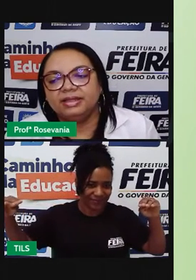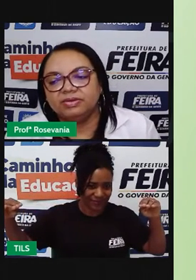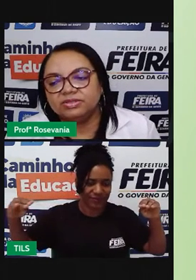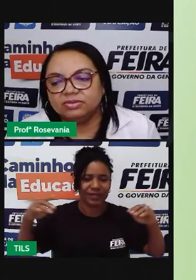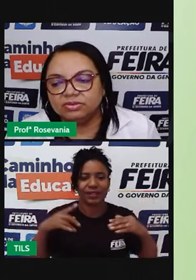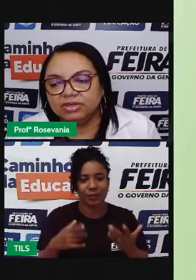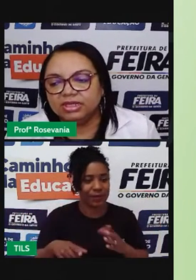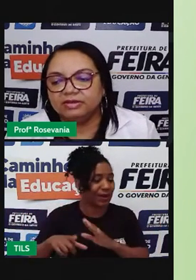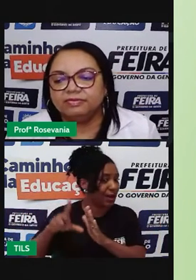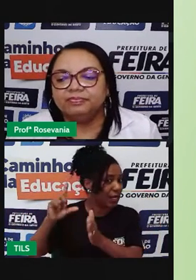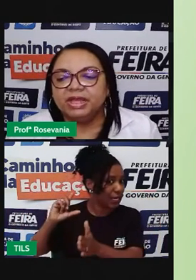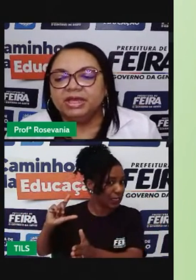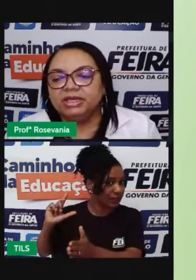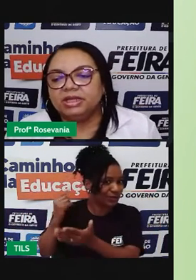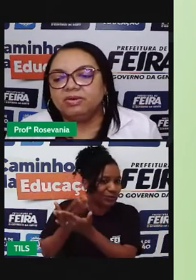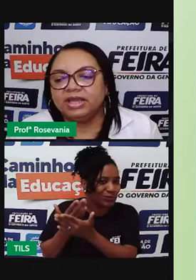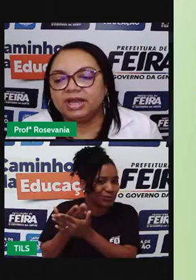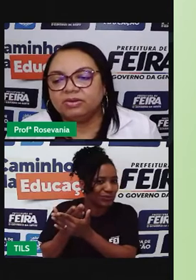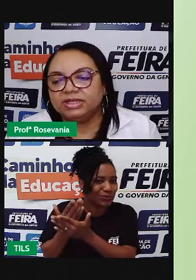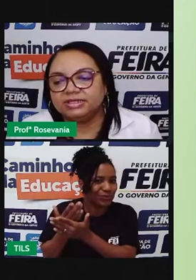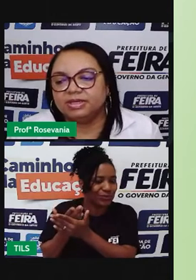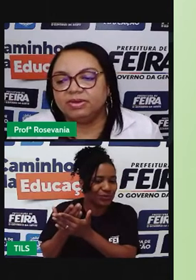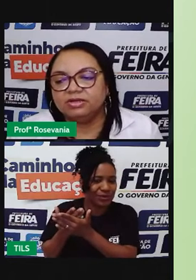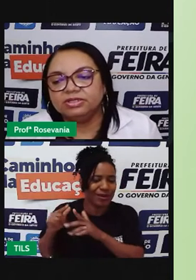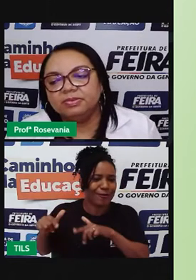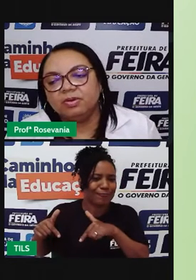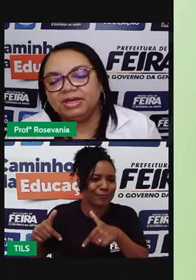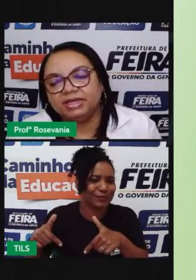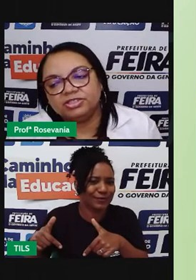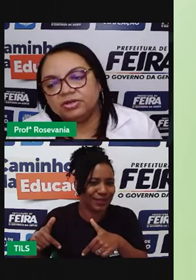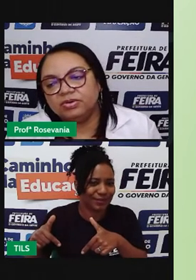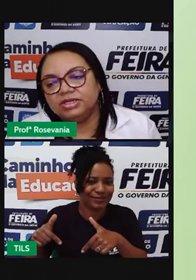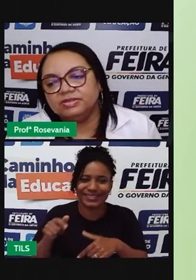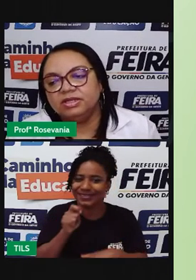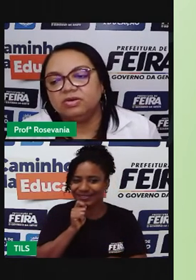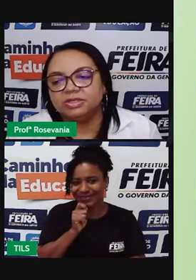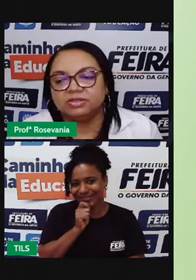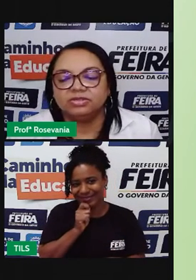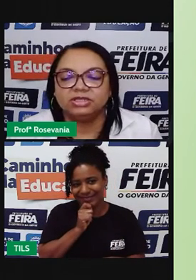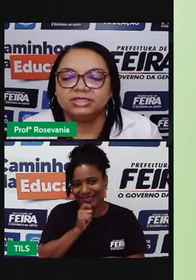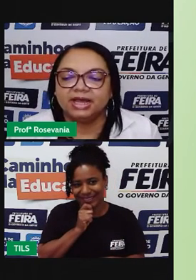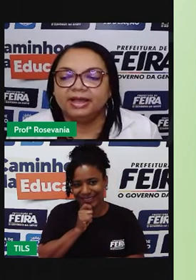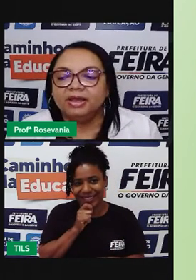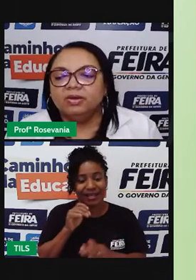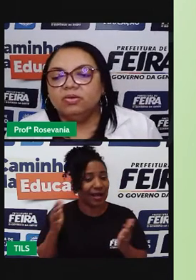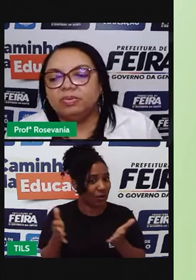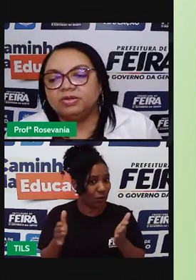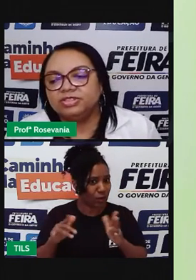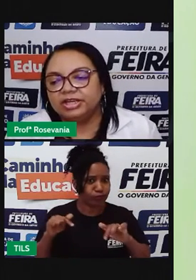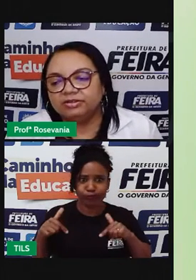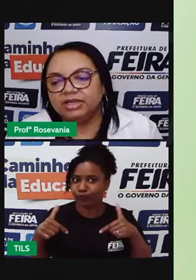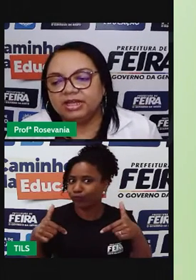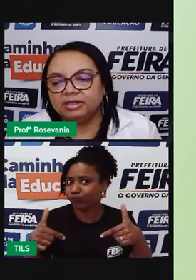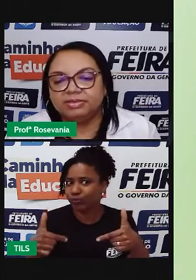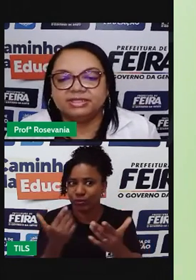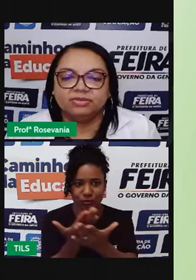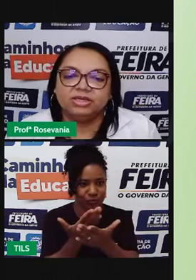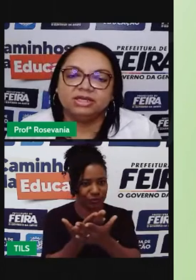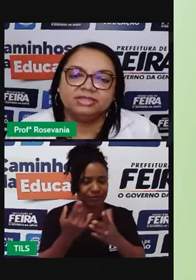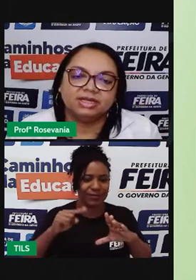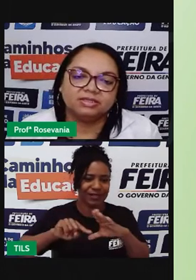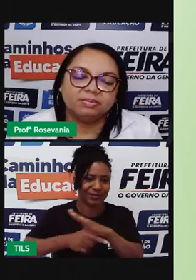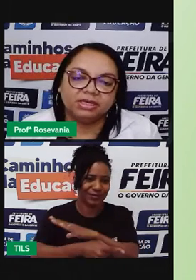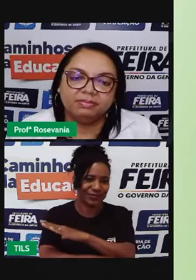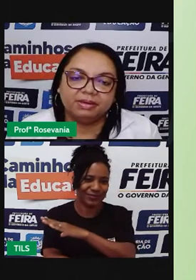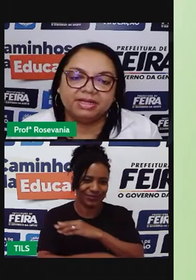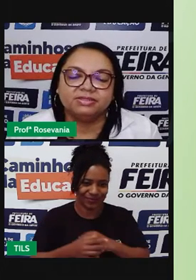a ter o estudo do relevo. Então, o que que aconteceu? Ele, como é que ele chegou a isso? Ele começou a utilizar o projeto, Radam Brasil,